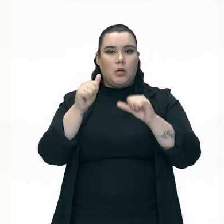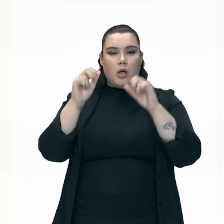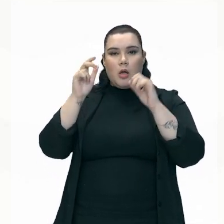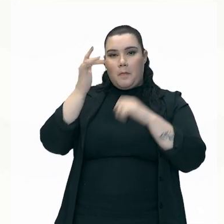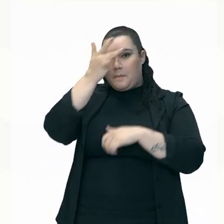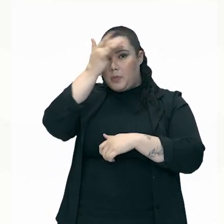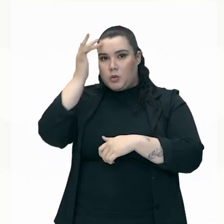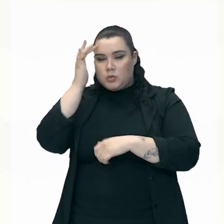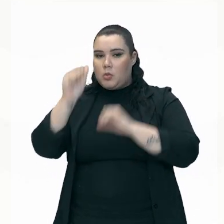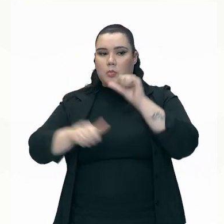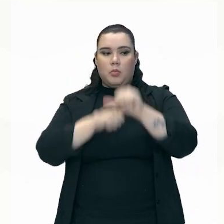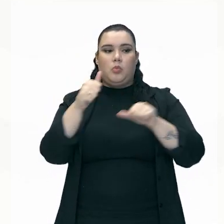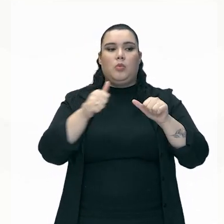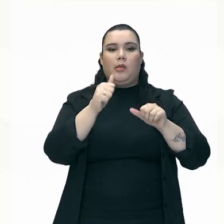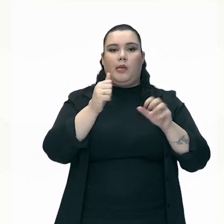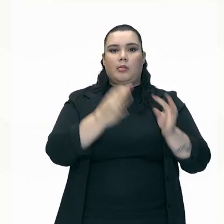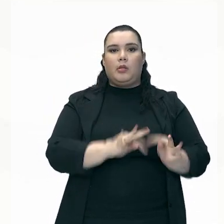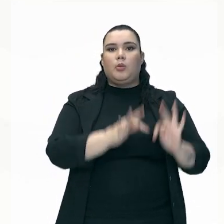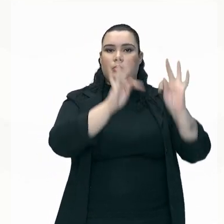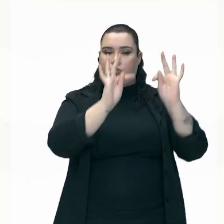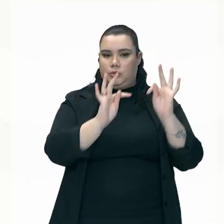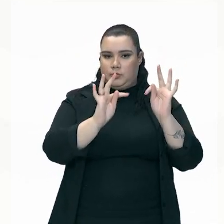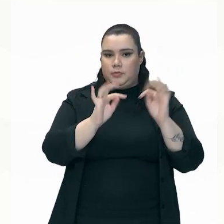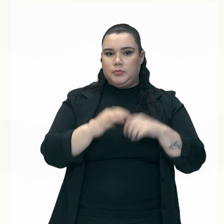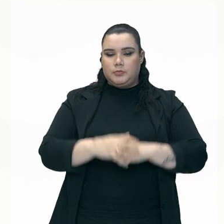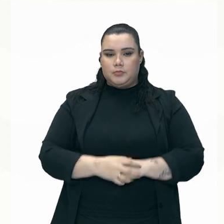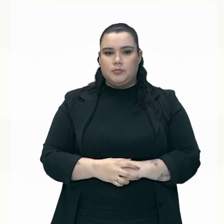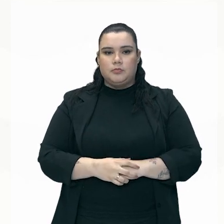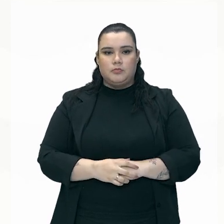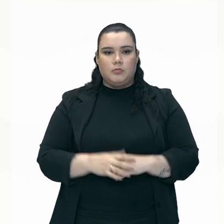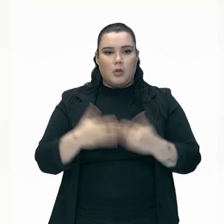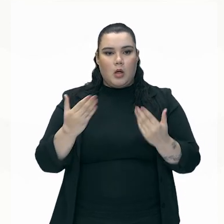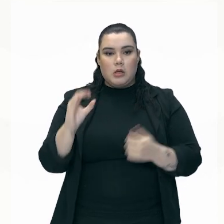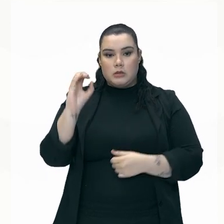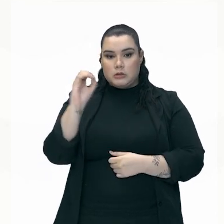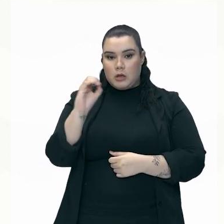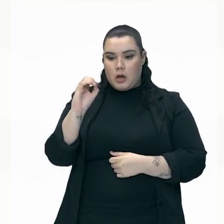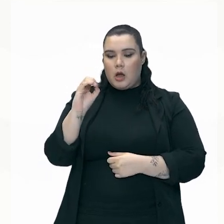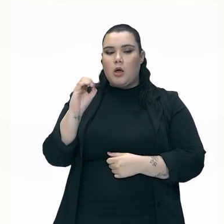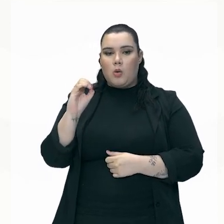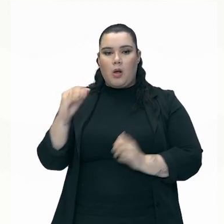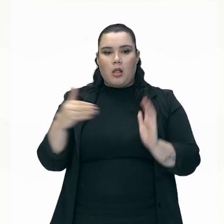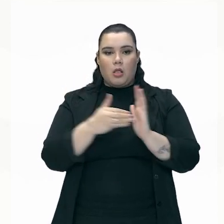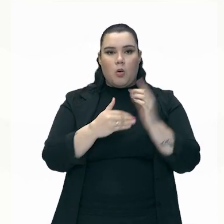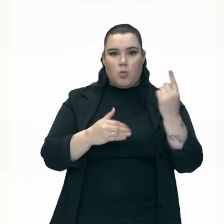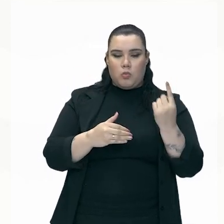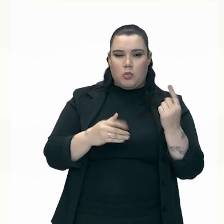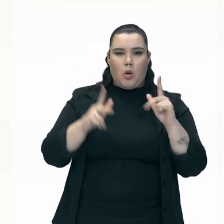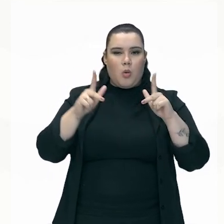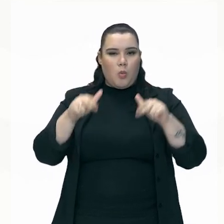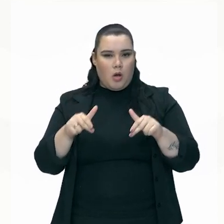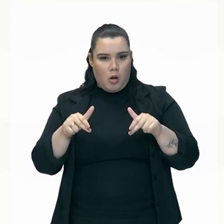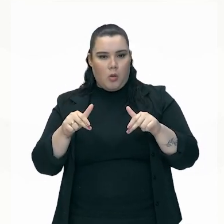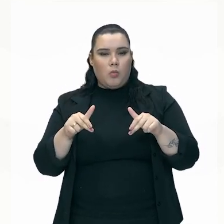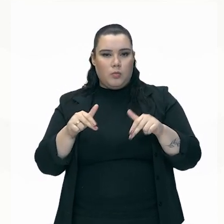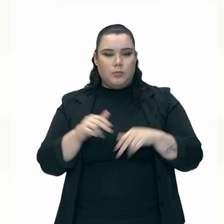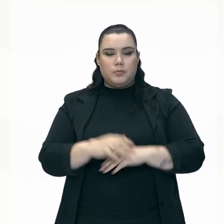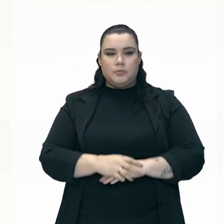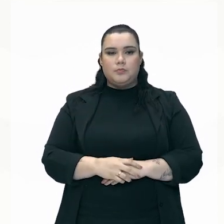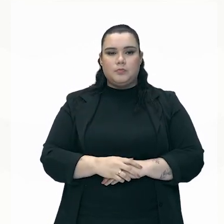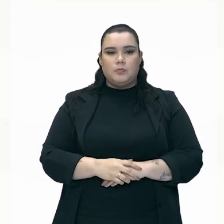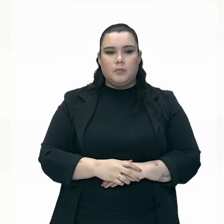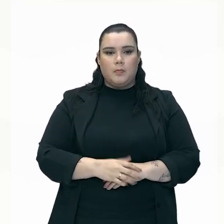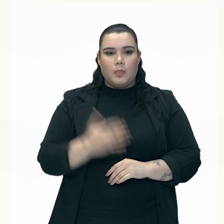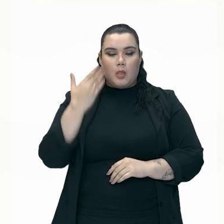pela automação. A gente tem esse aí, é um valor que vai de 0 a 1, tá, gente? É igual o IDH. A gente tem aí, em